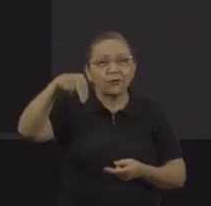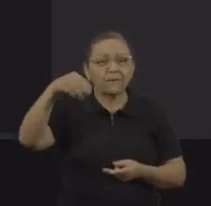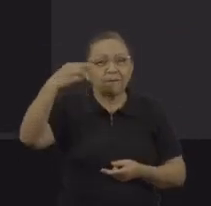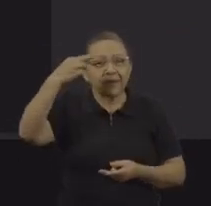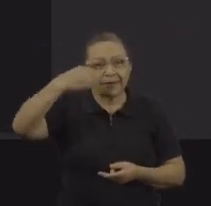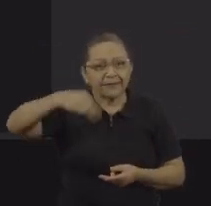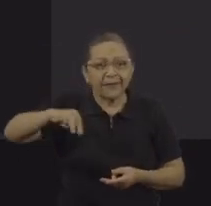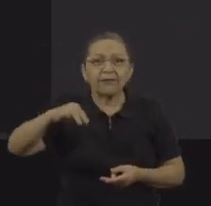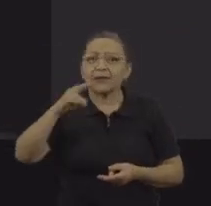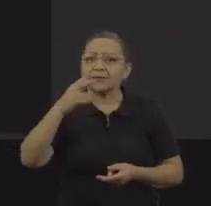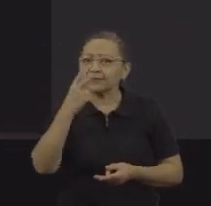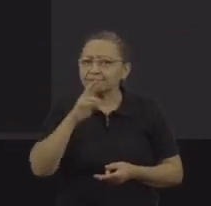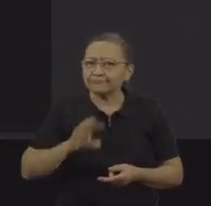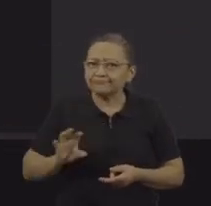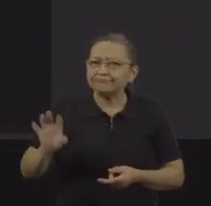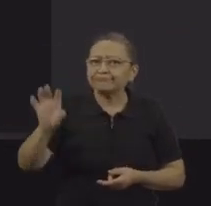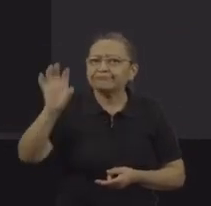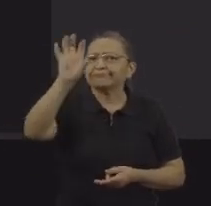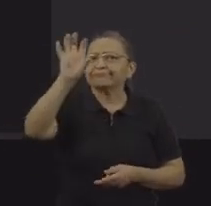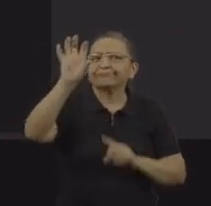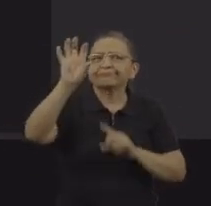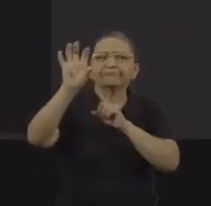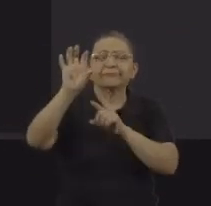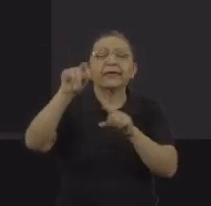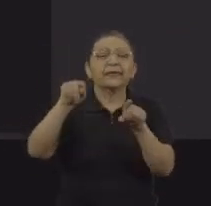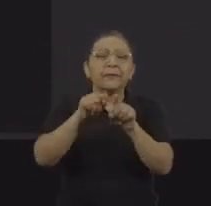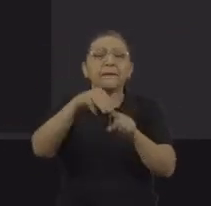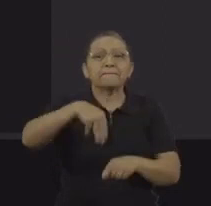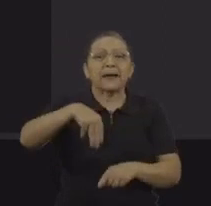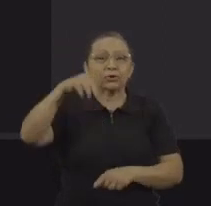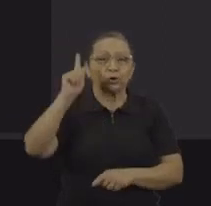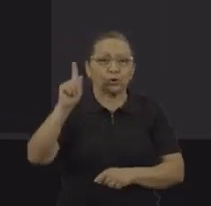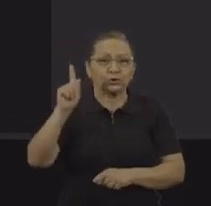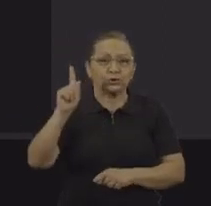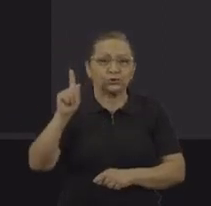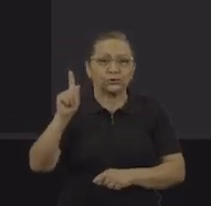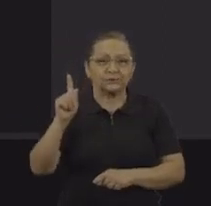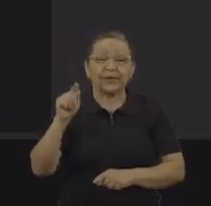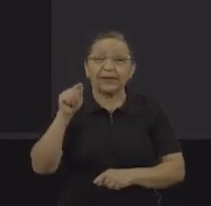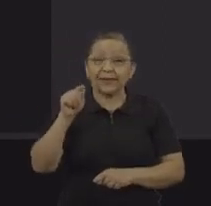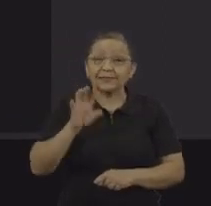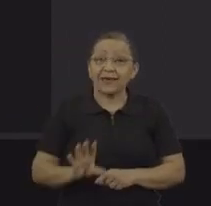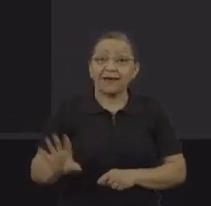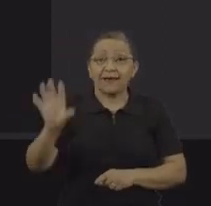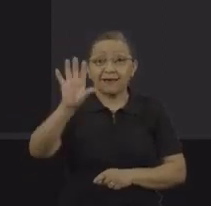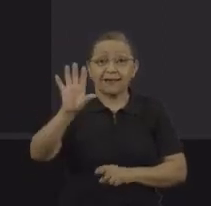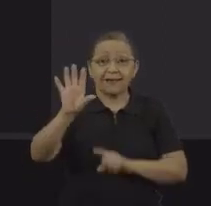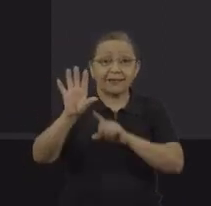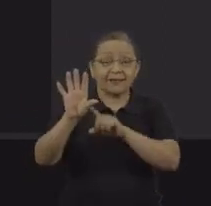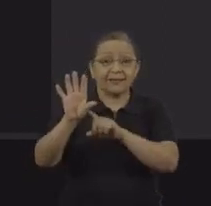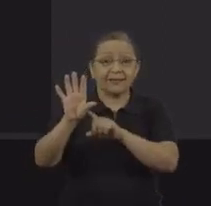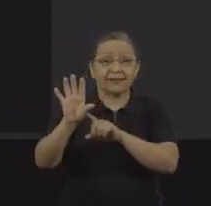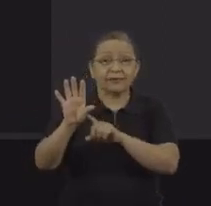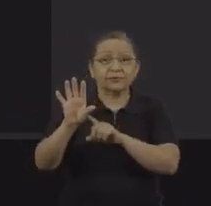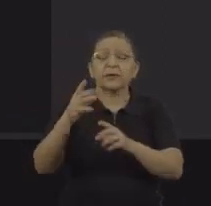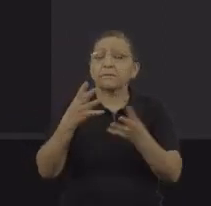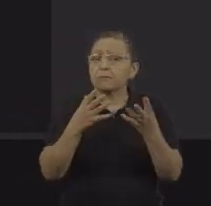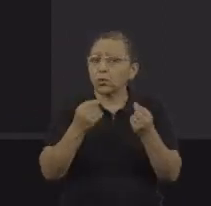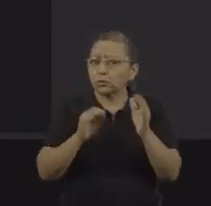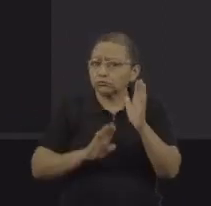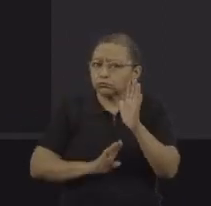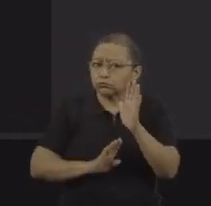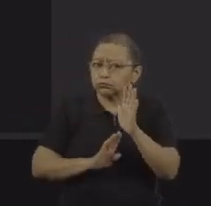Essa área, como a gente sabe, é uma área em que... e o norte do Mato Grosso também, a não pode esquecer disso. Essa área é uma área onde há um avanço muito grande